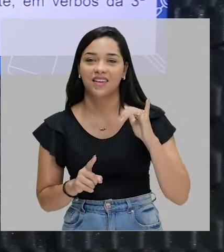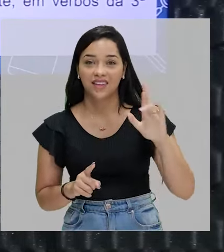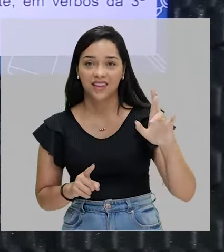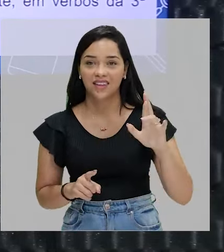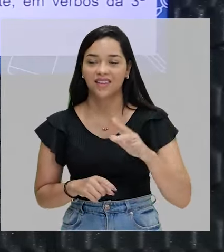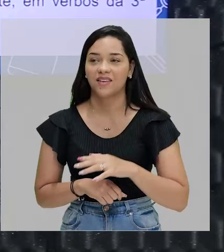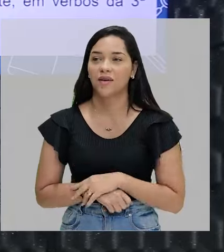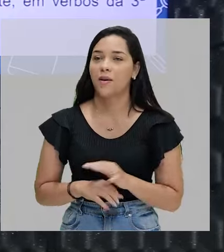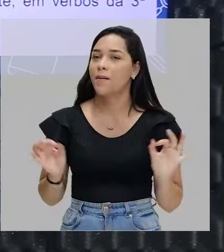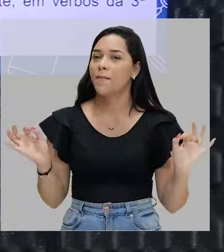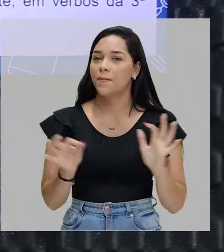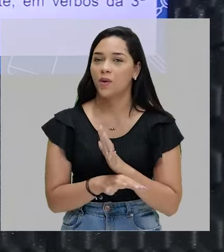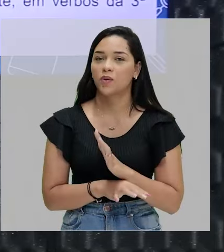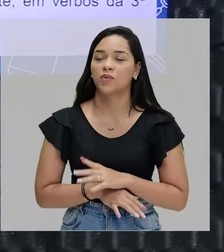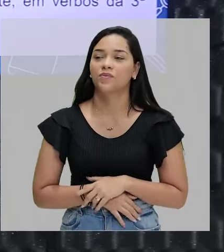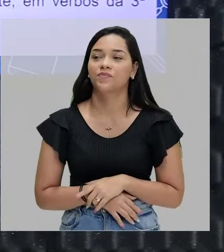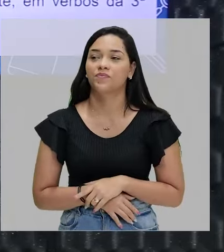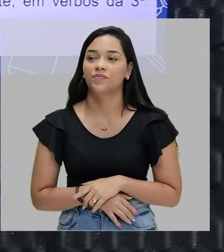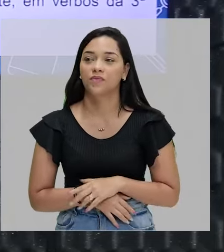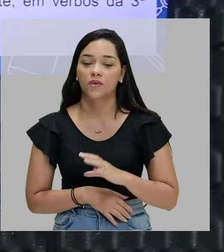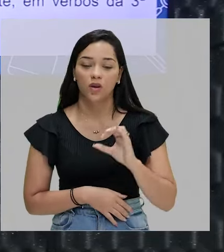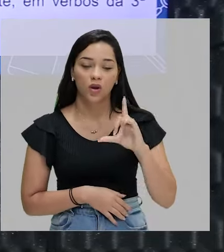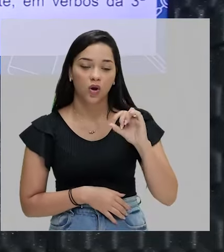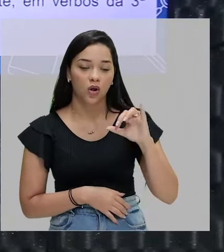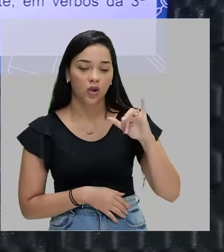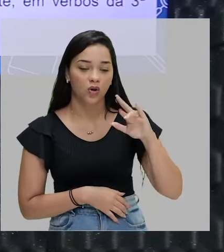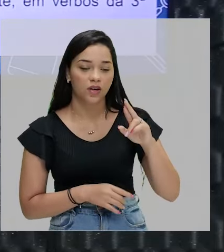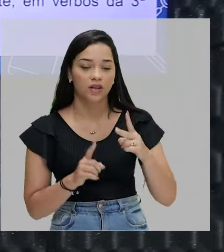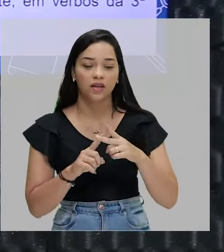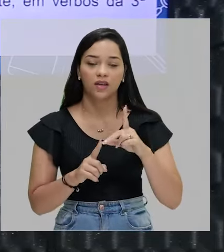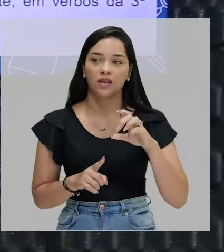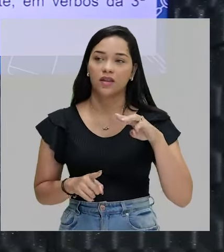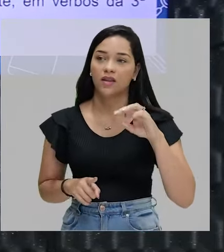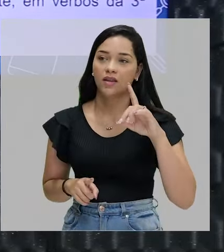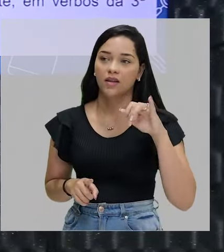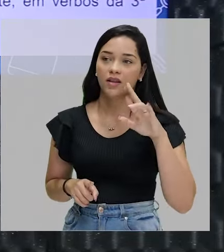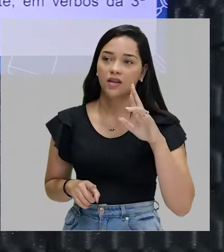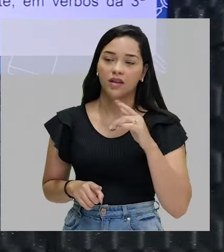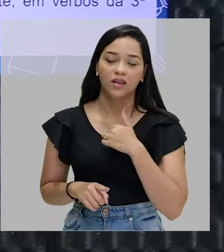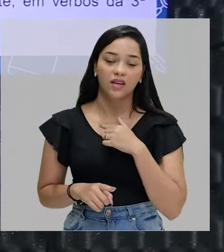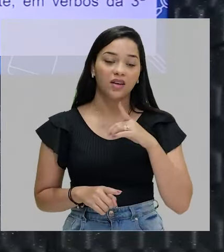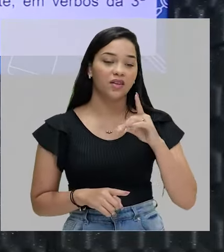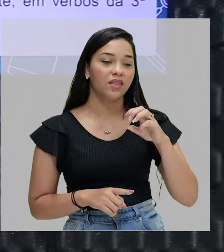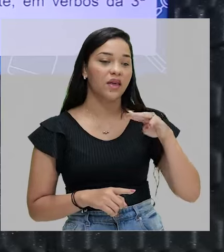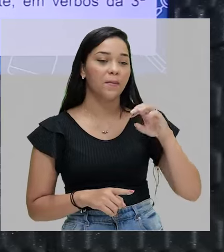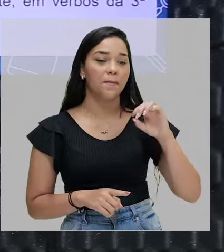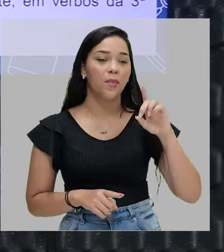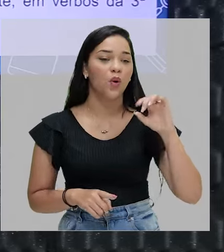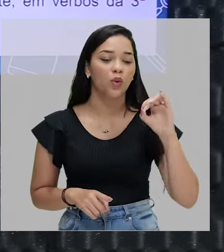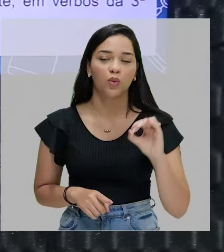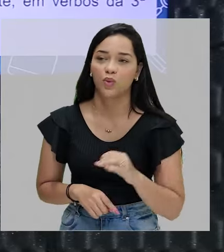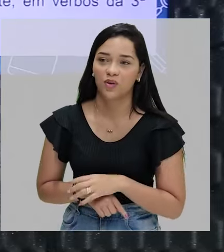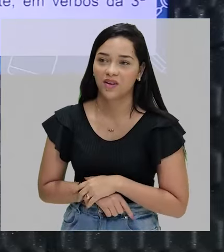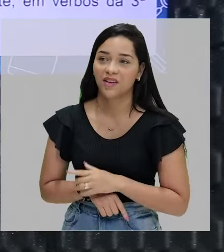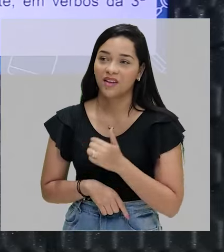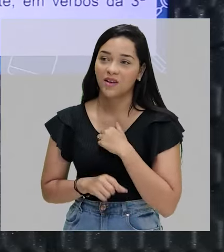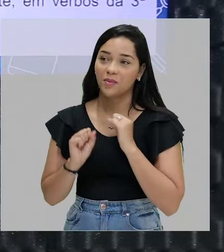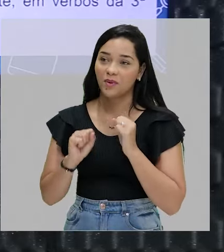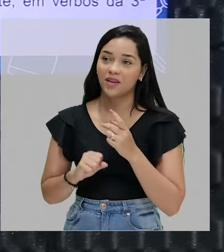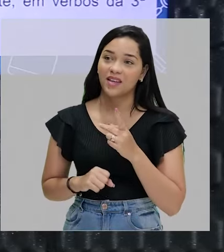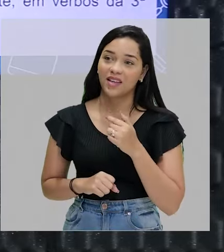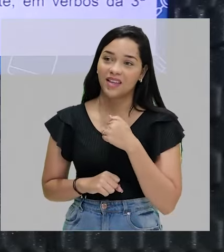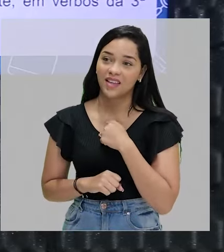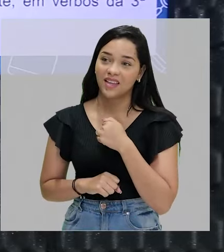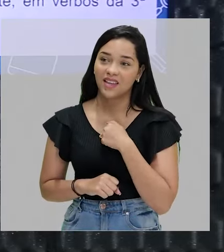ir. Pronto? Então, olha aqui, colorir, demolir, eu não posso dizer eu demulo. Eu posso dizer,